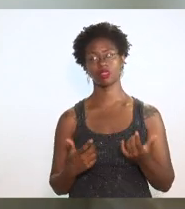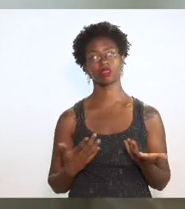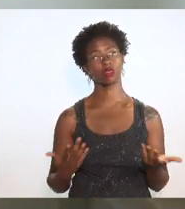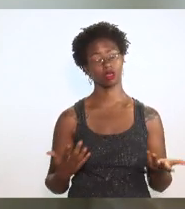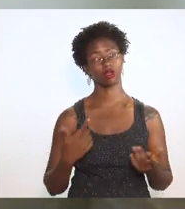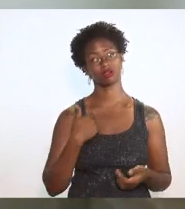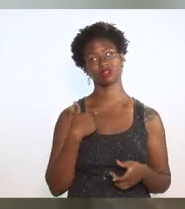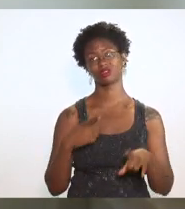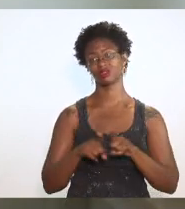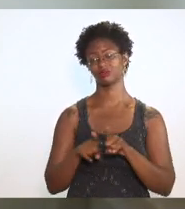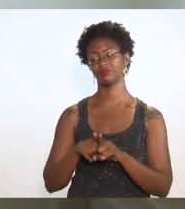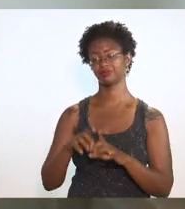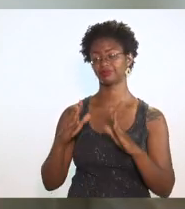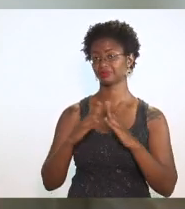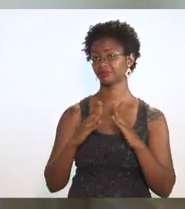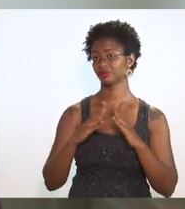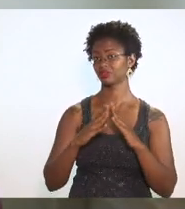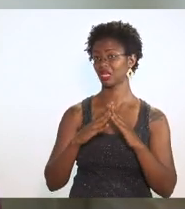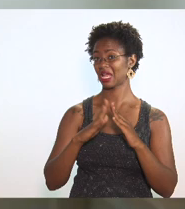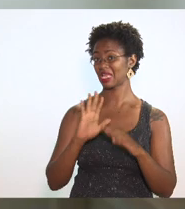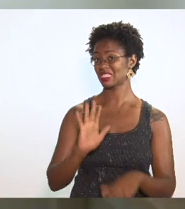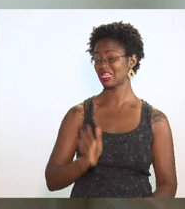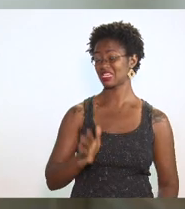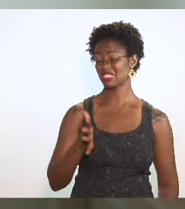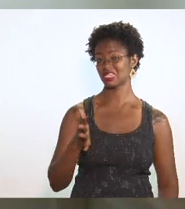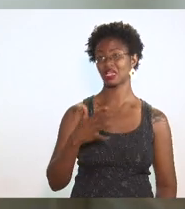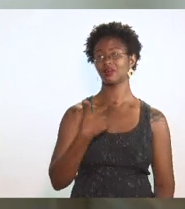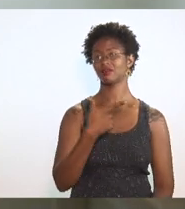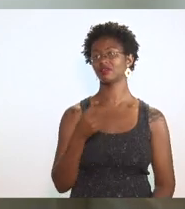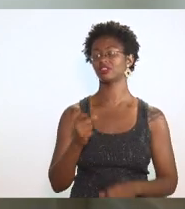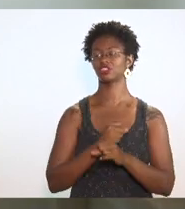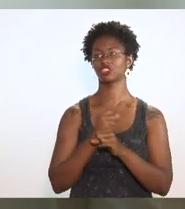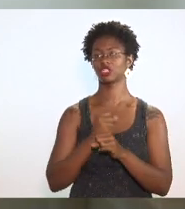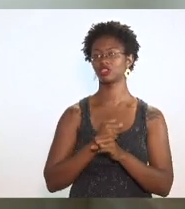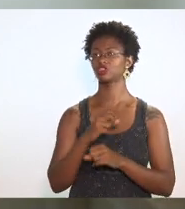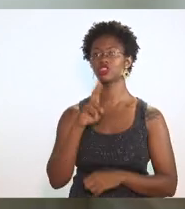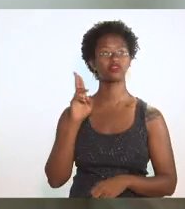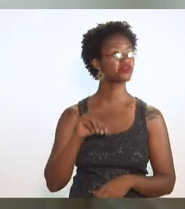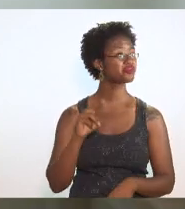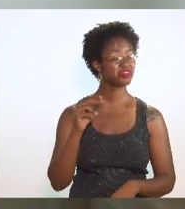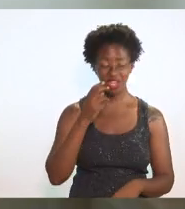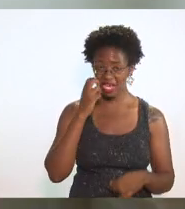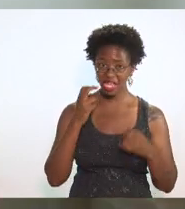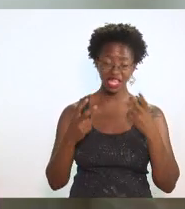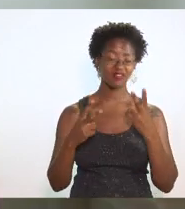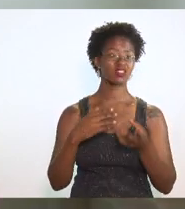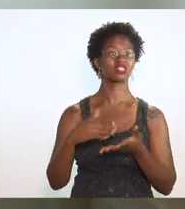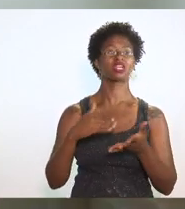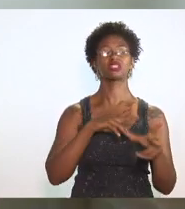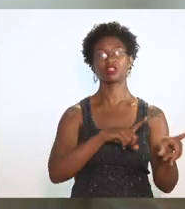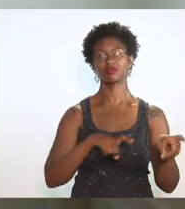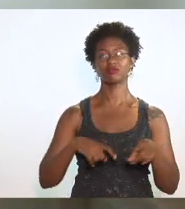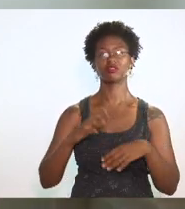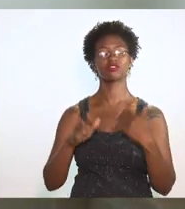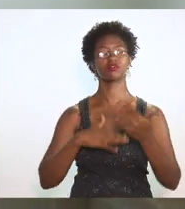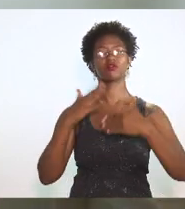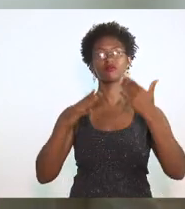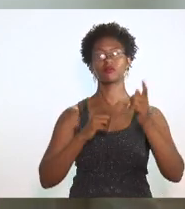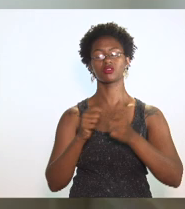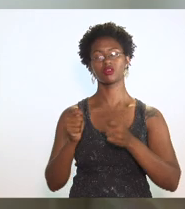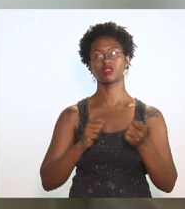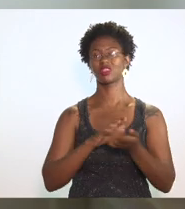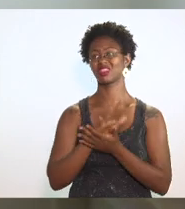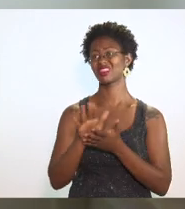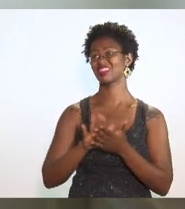Porque eu estou nessa casa há 20 anos e nunca vi a Fazenda nem o Desenvolvimento Econômico fazerem